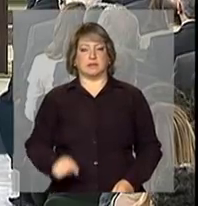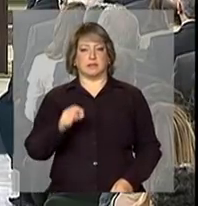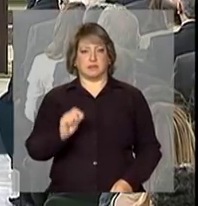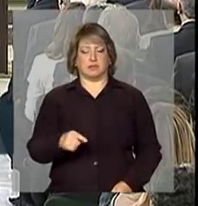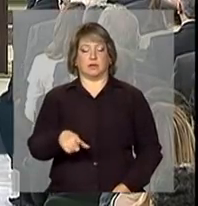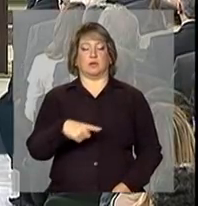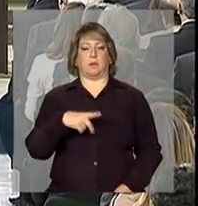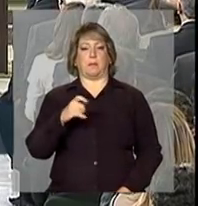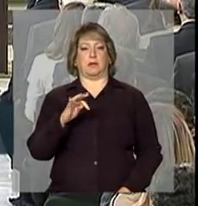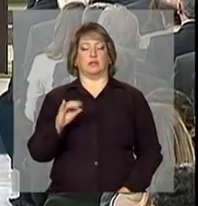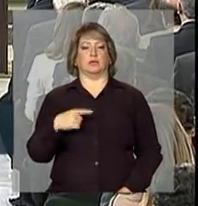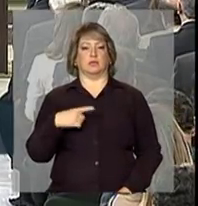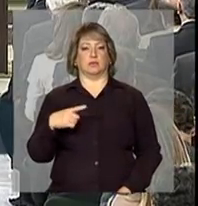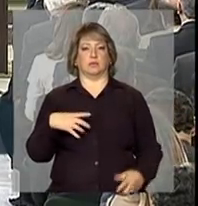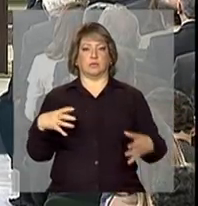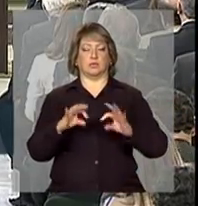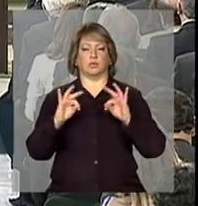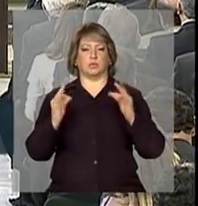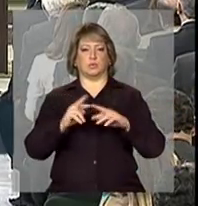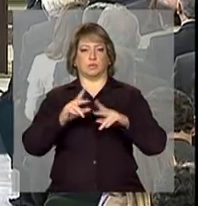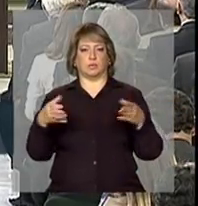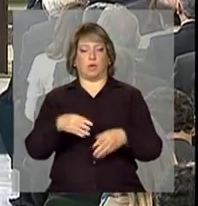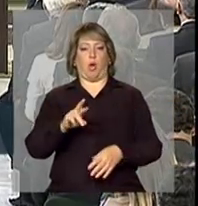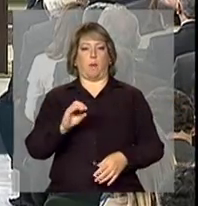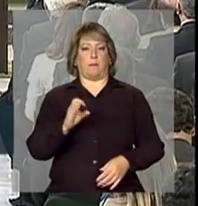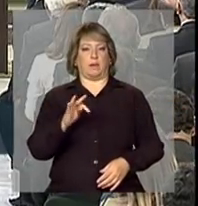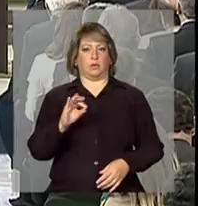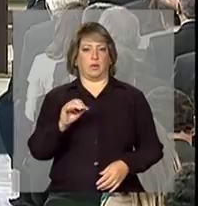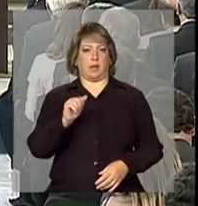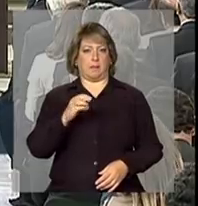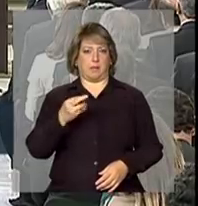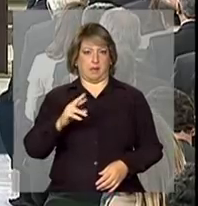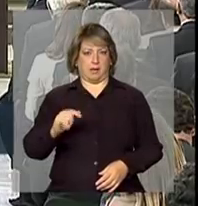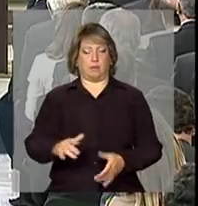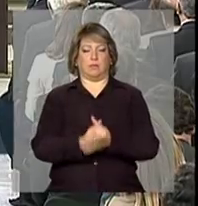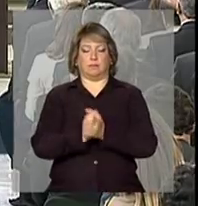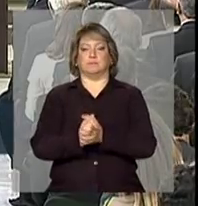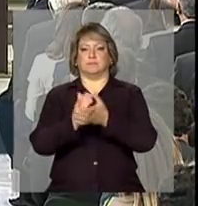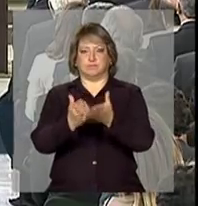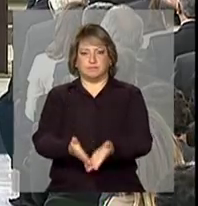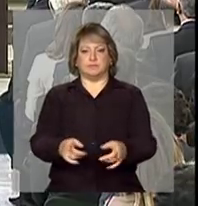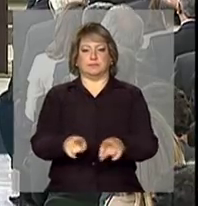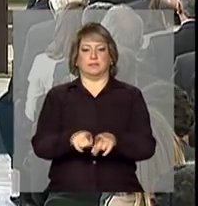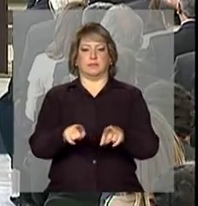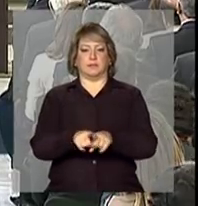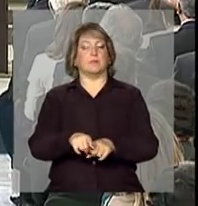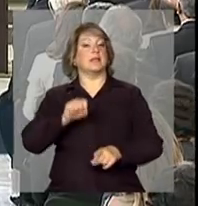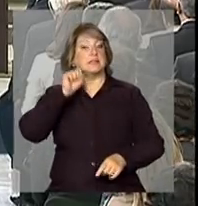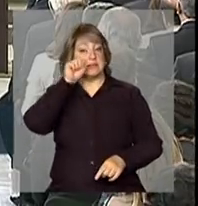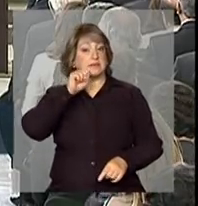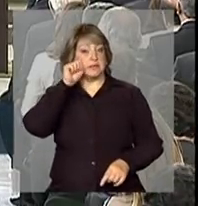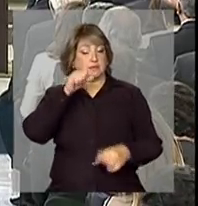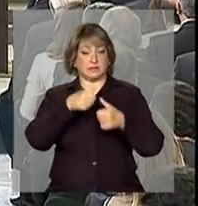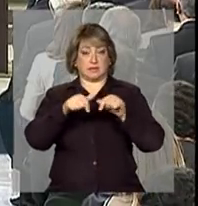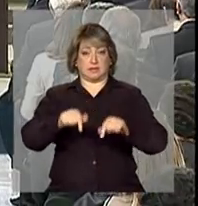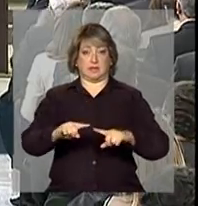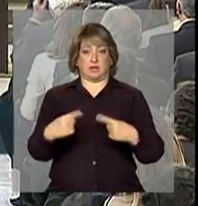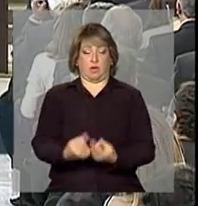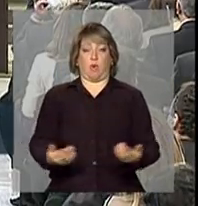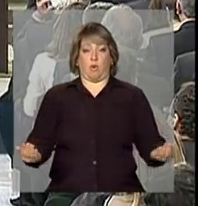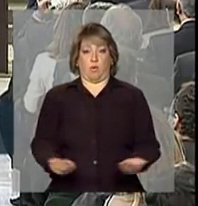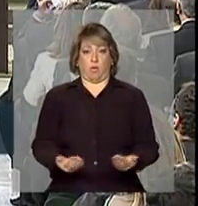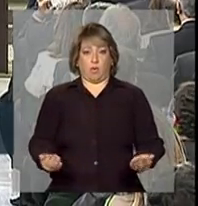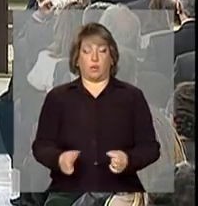Socialista Brasileiro, Roberto Amaral. Cumprimentar os senhores senadores aqui presentes,